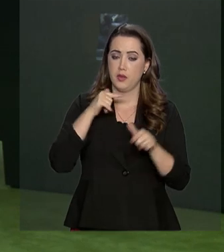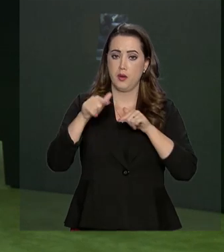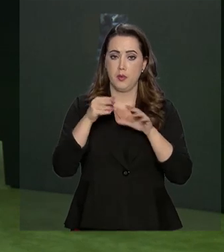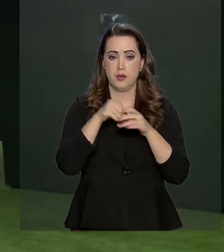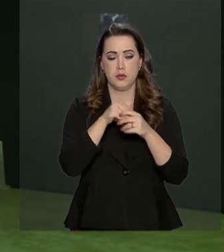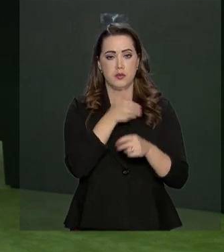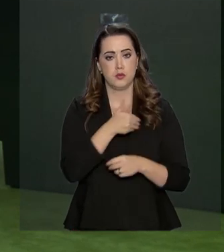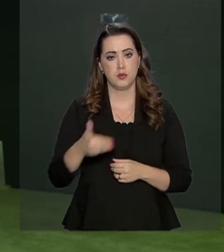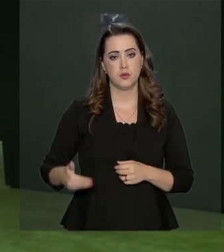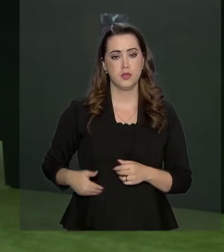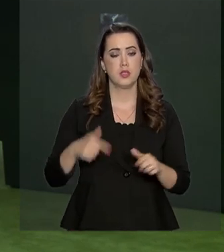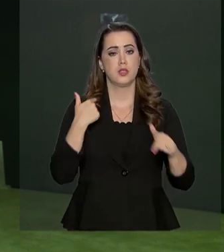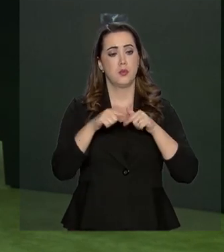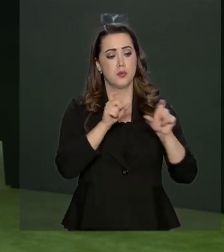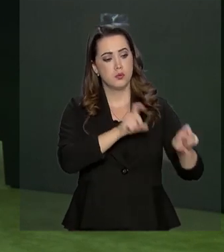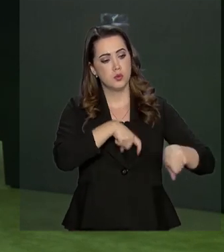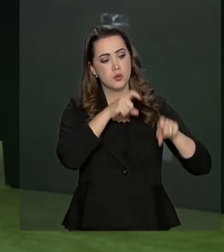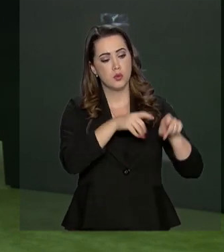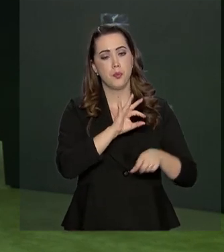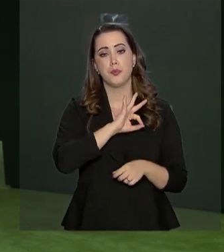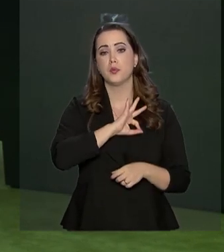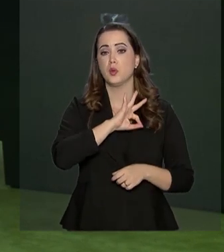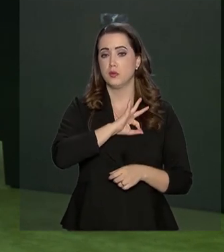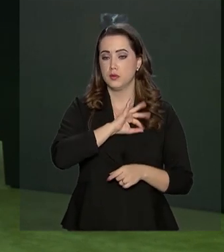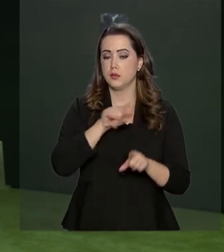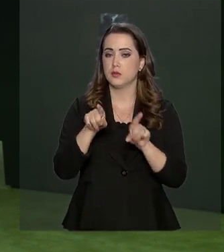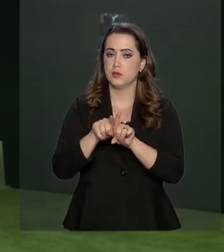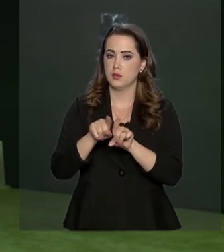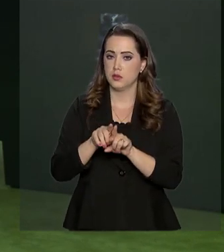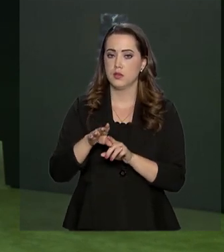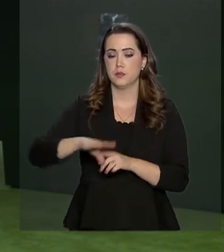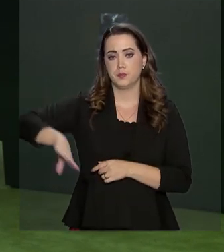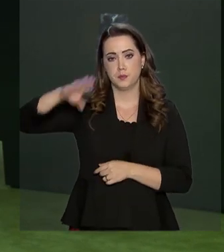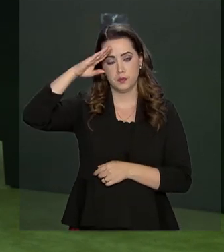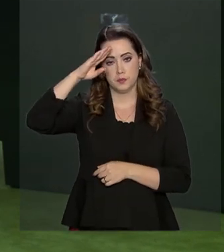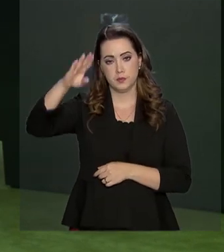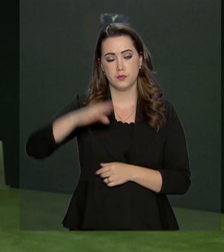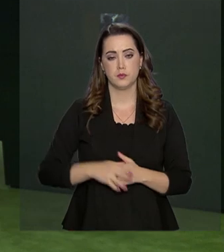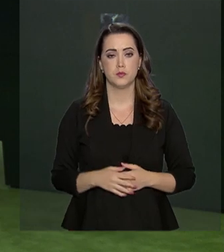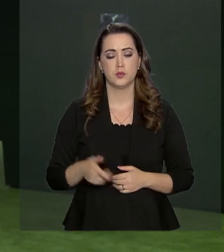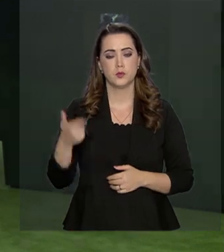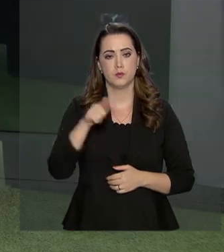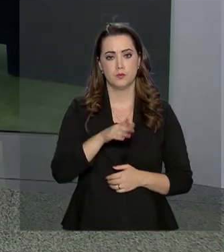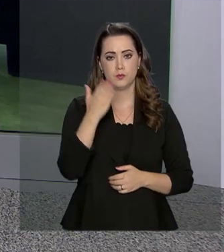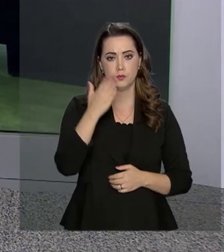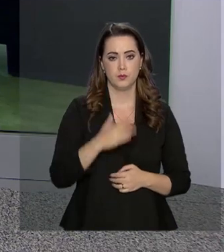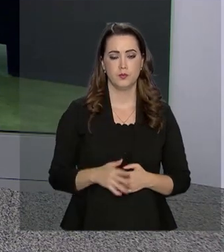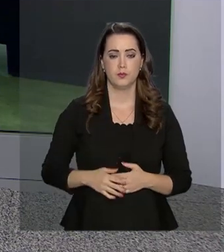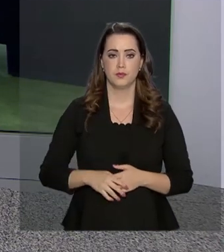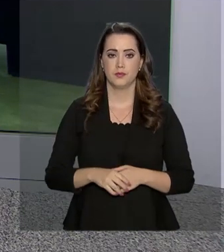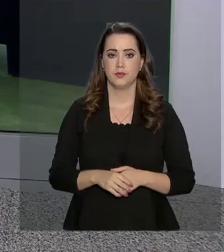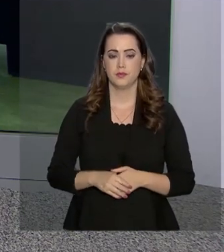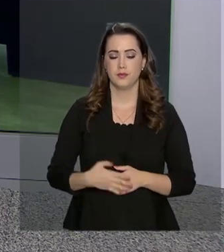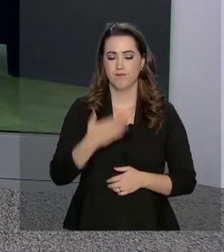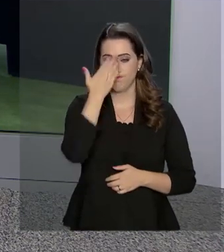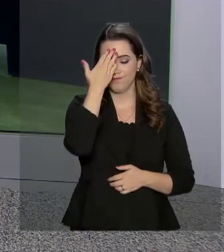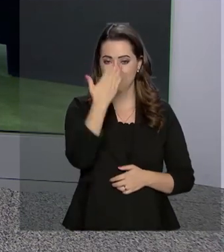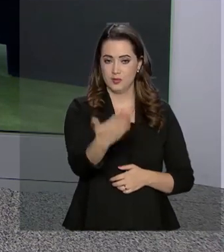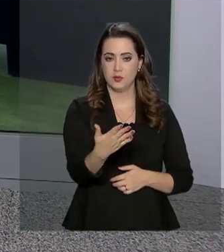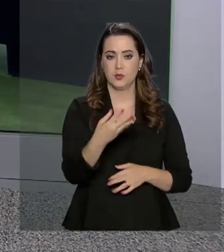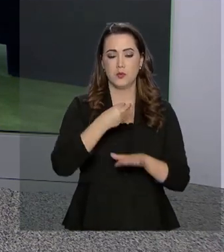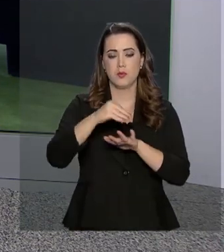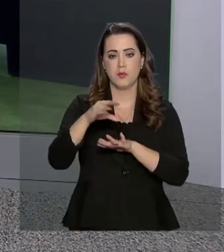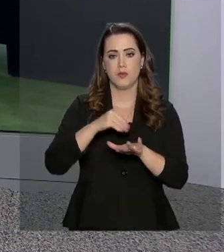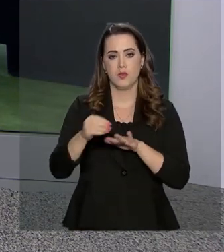públicos, trabalhadores rurais, policiais e também os militares. Alessandra, eu volto com você. Muito obrigada, Daniela,